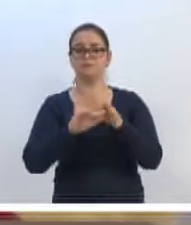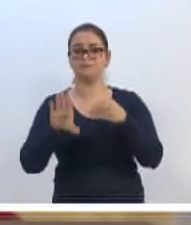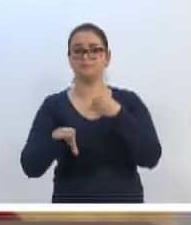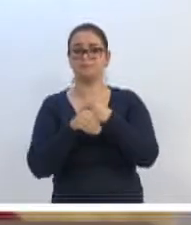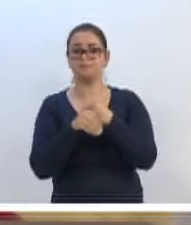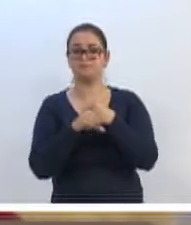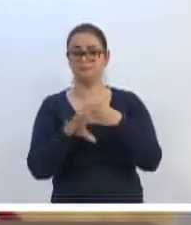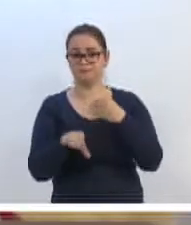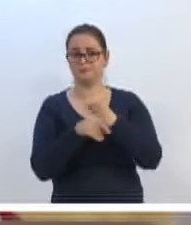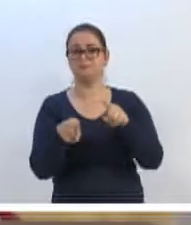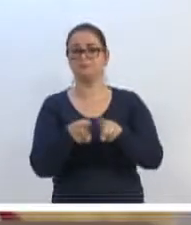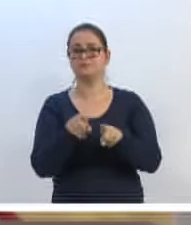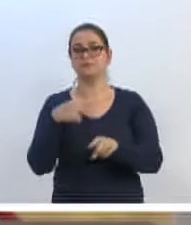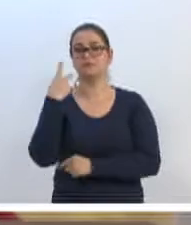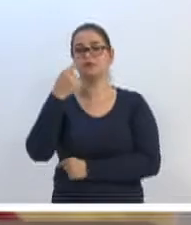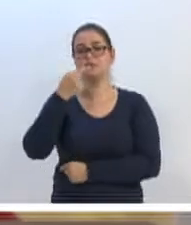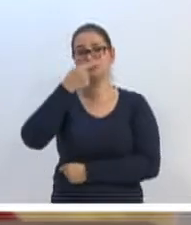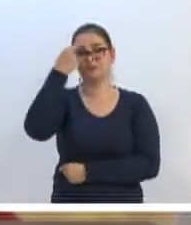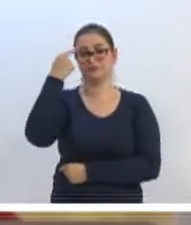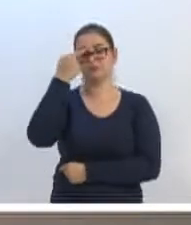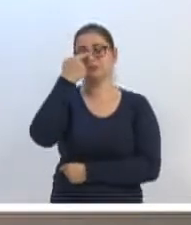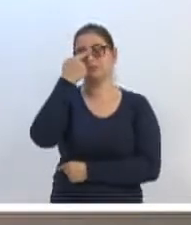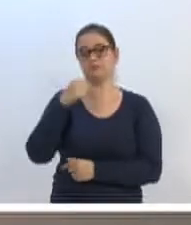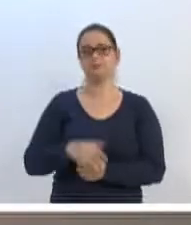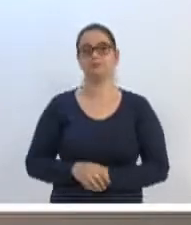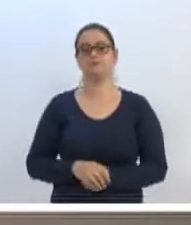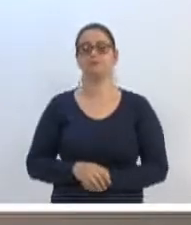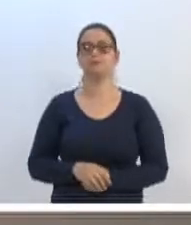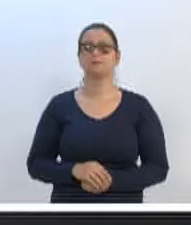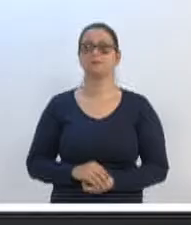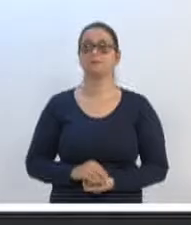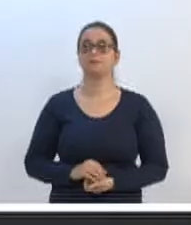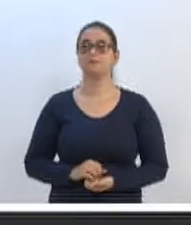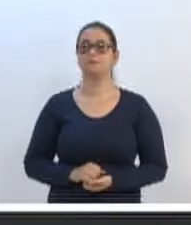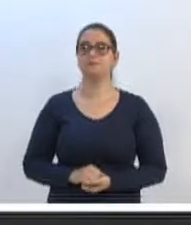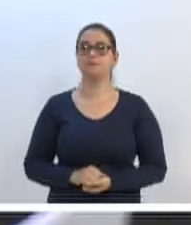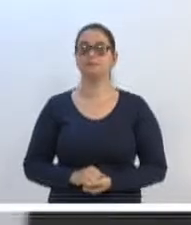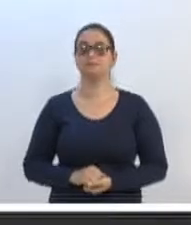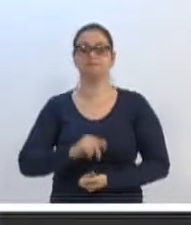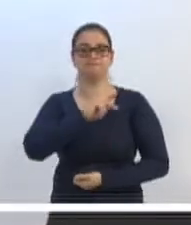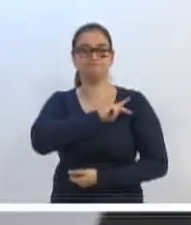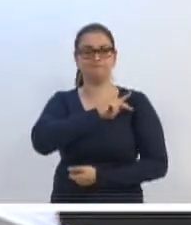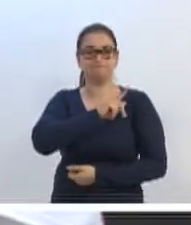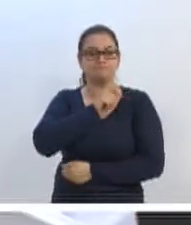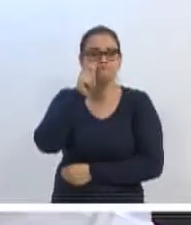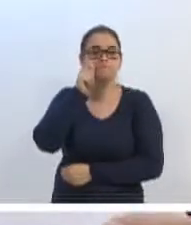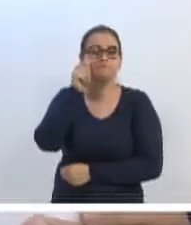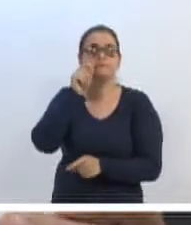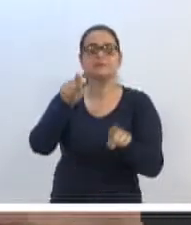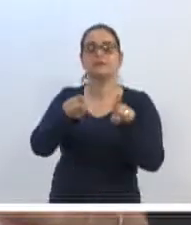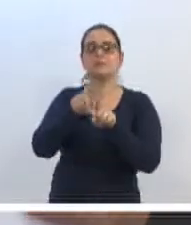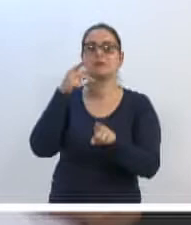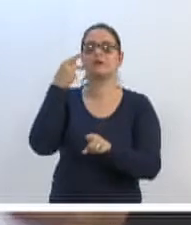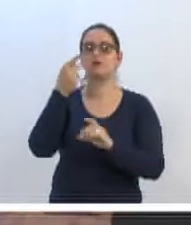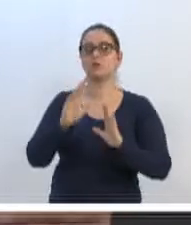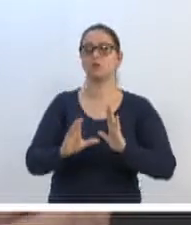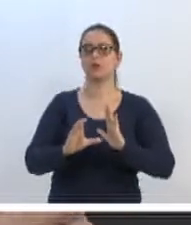O concedor a parte também é o vereador Ito. Com autorização do orador, o vereador Ito. Presidente Almir Vieira, vereador Caminha,